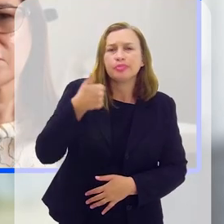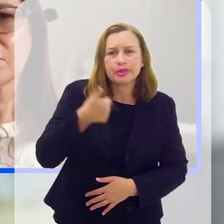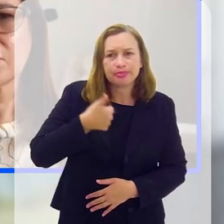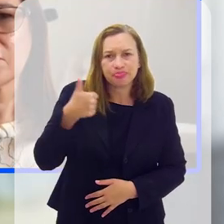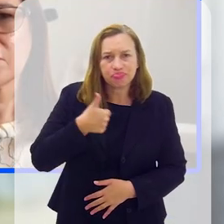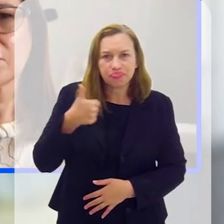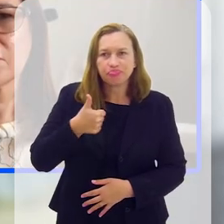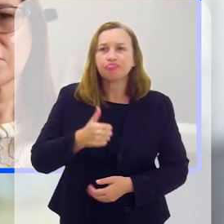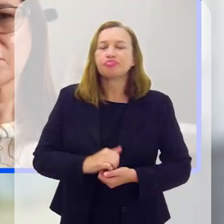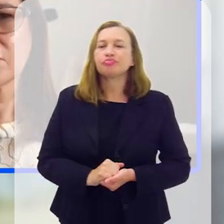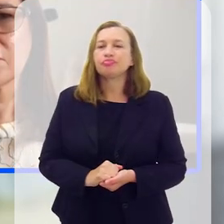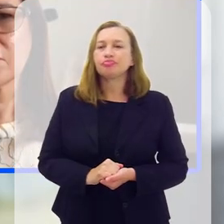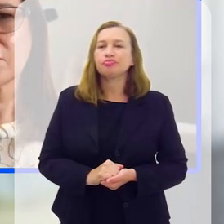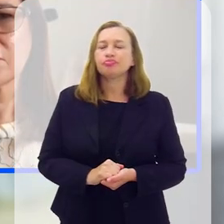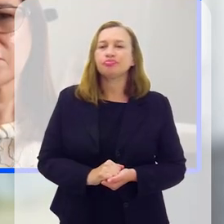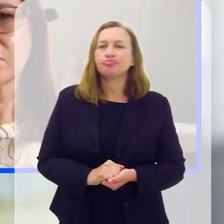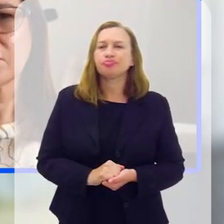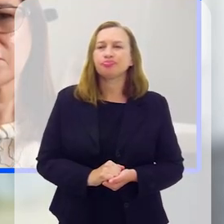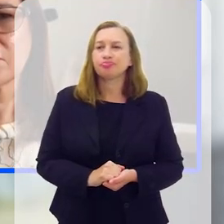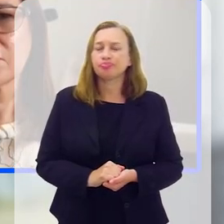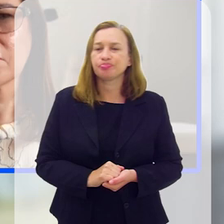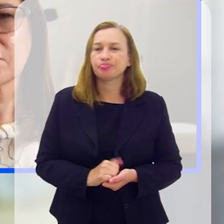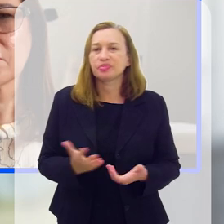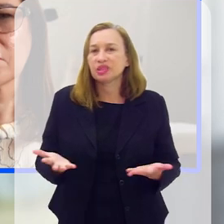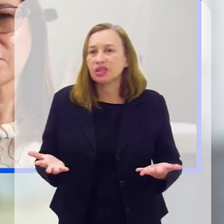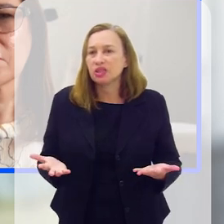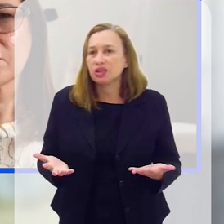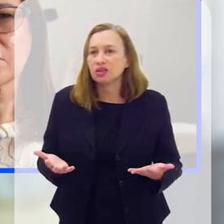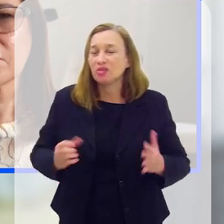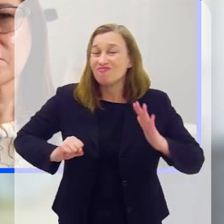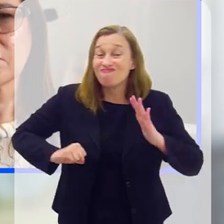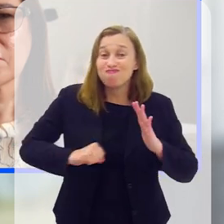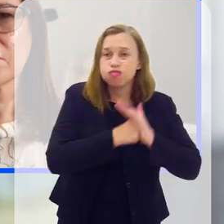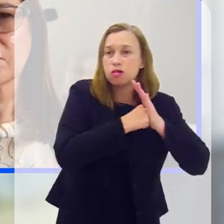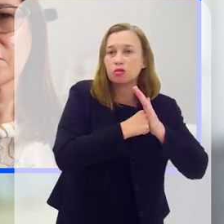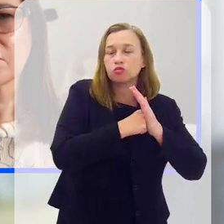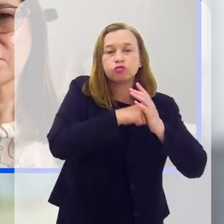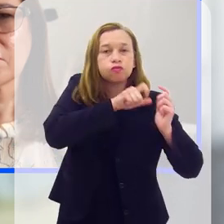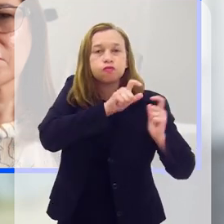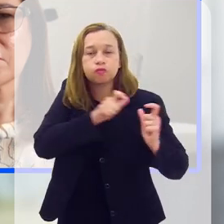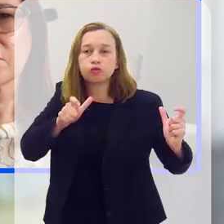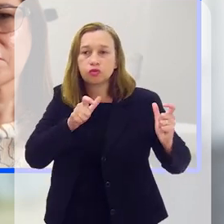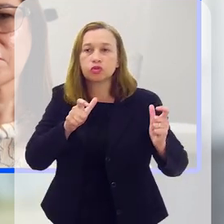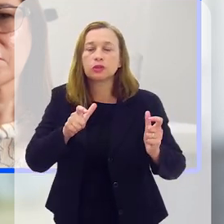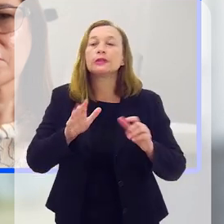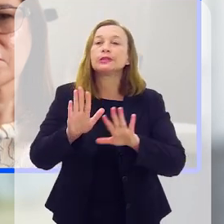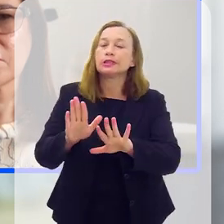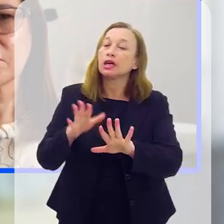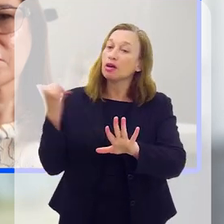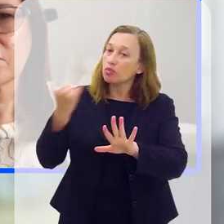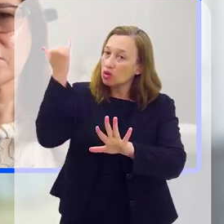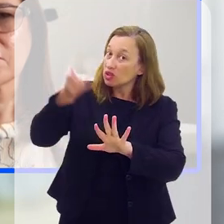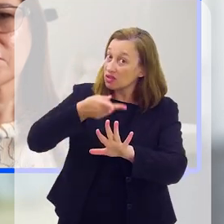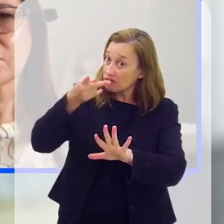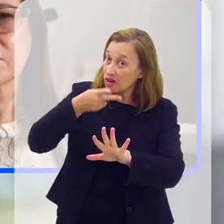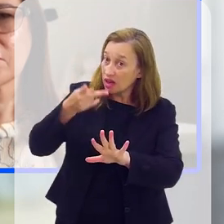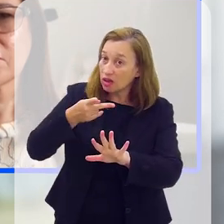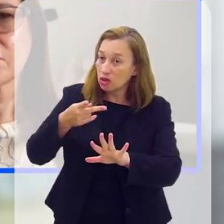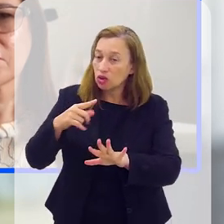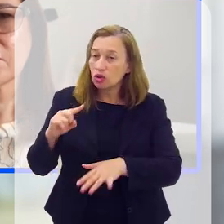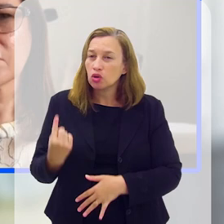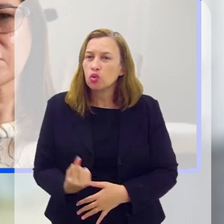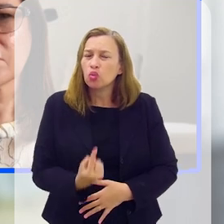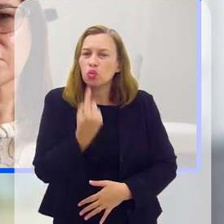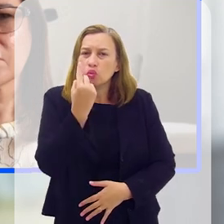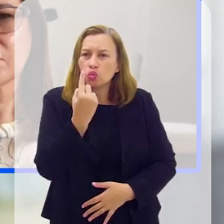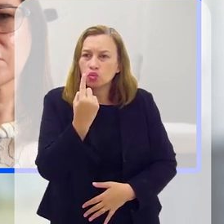por suicídio, primeiro, ele causa, ele causa um impacto muito grande, aliás, é importante que se